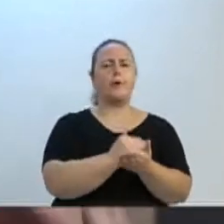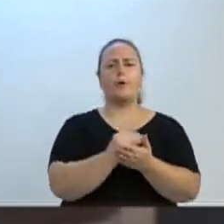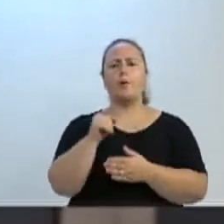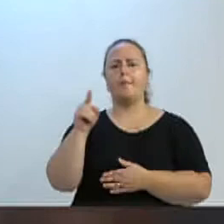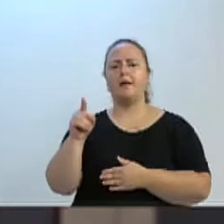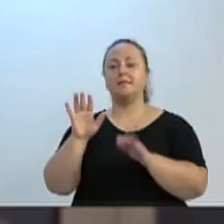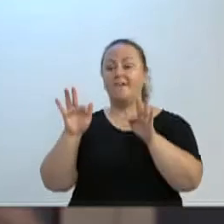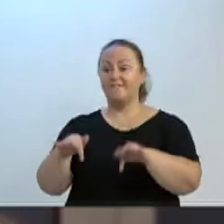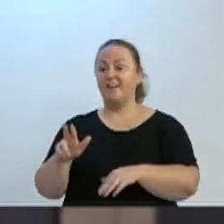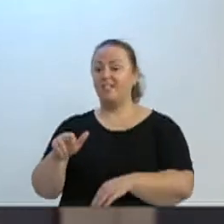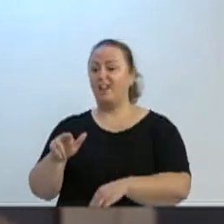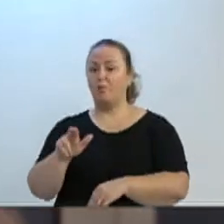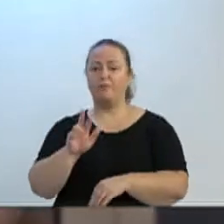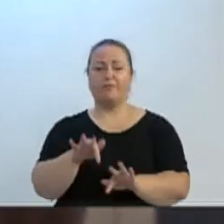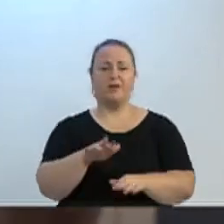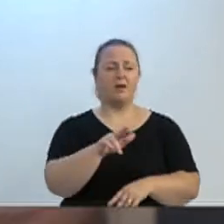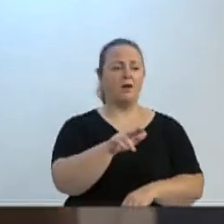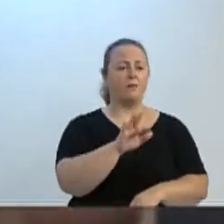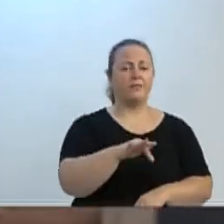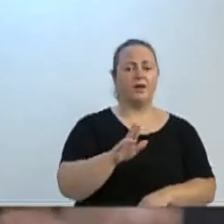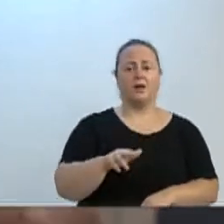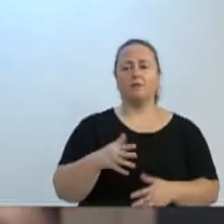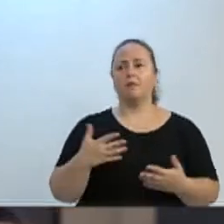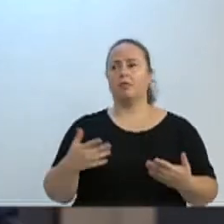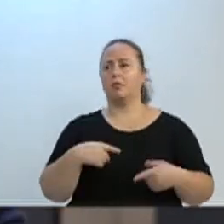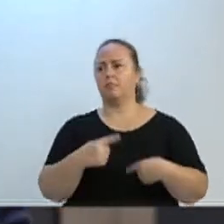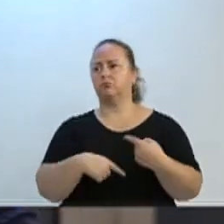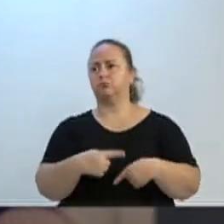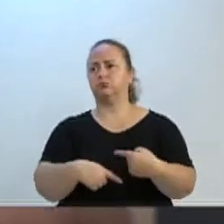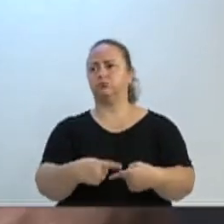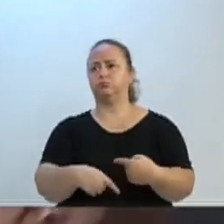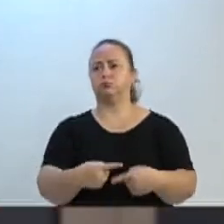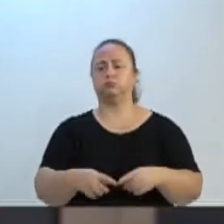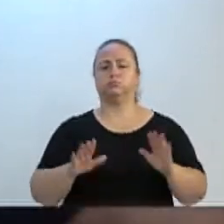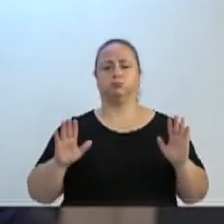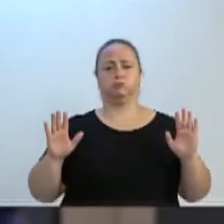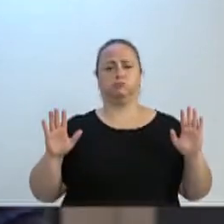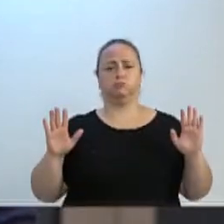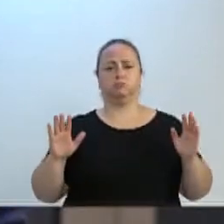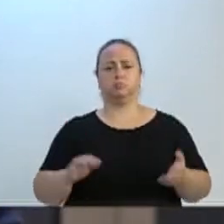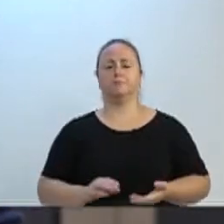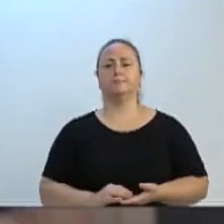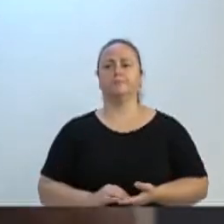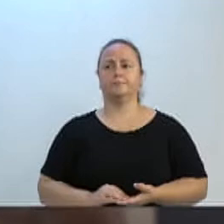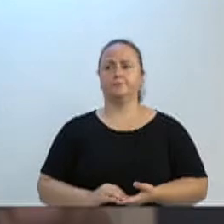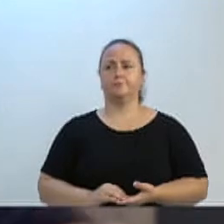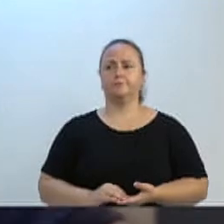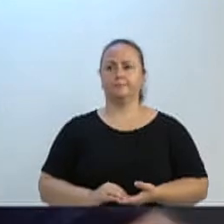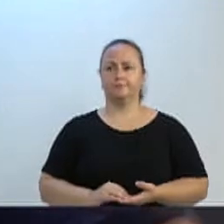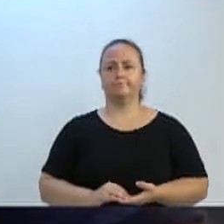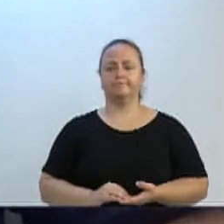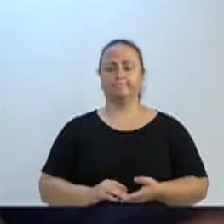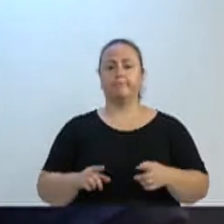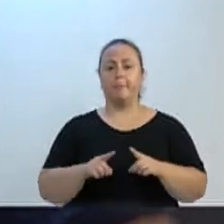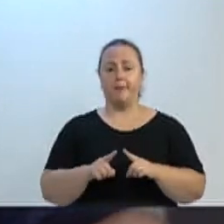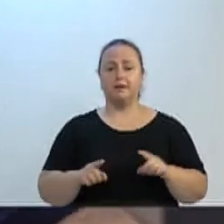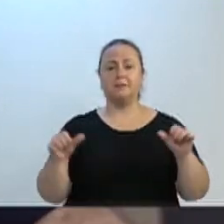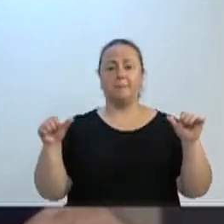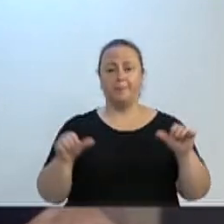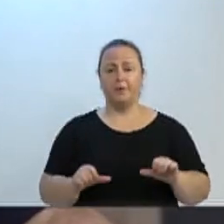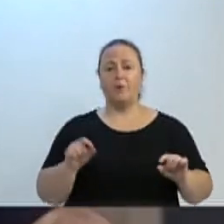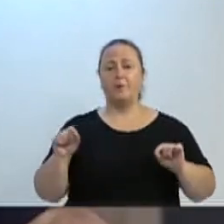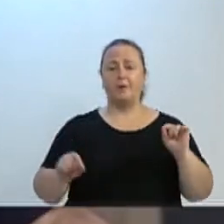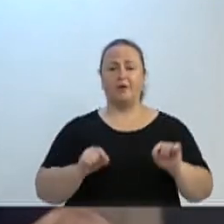Enfim, espalham vários canteiros de obra. Demoram daí a concluir, porque são várias frentes de trabalho. E por onde passo, deixam aquele rastro de